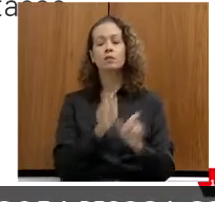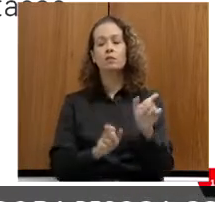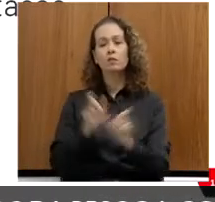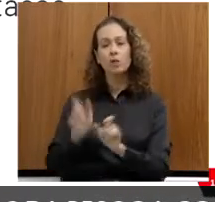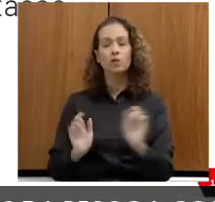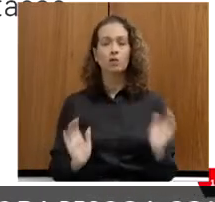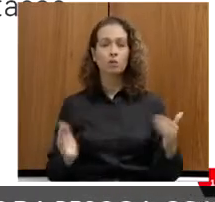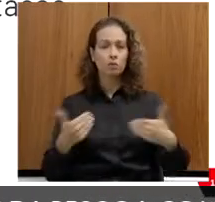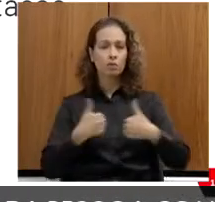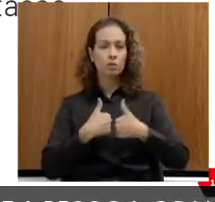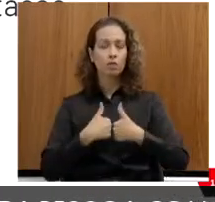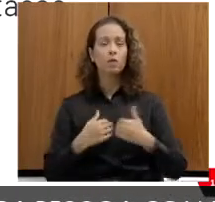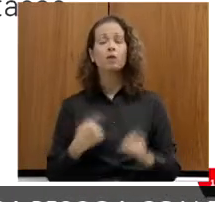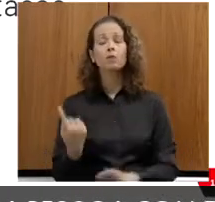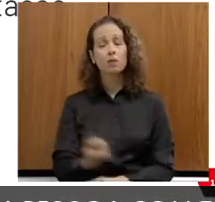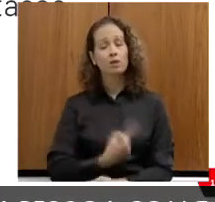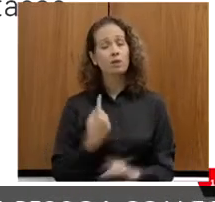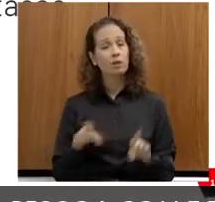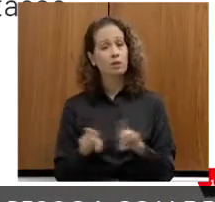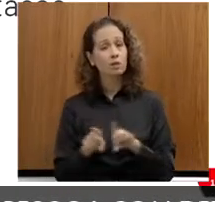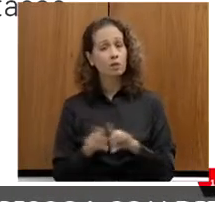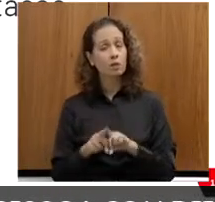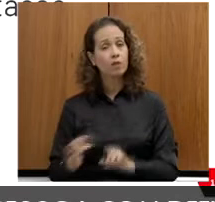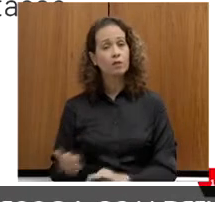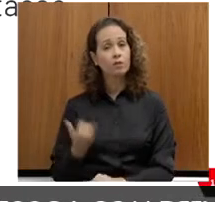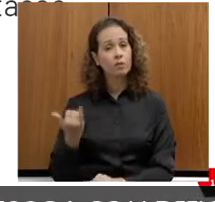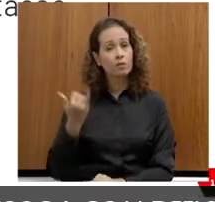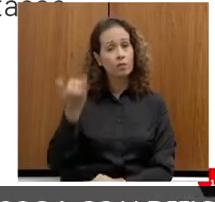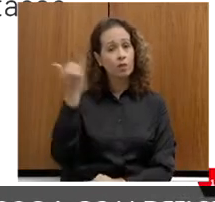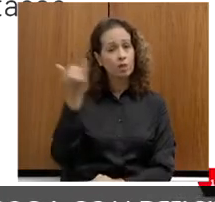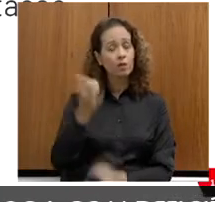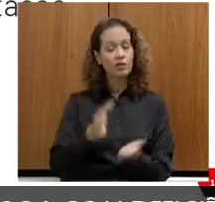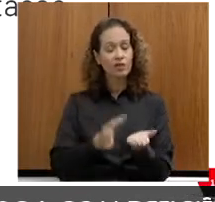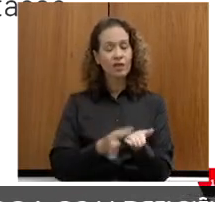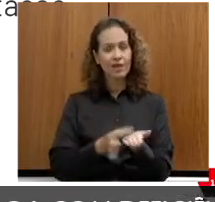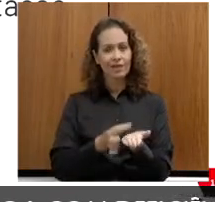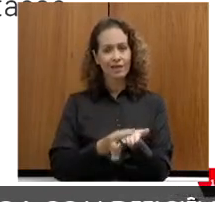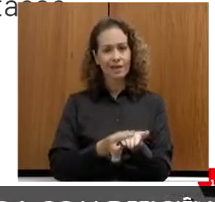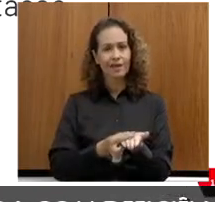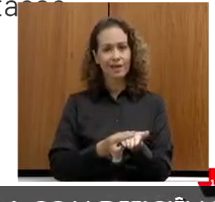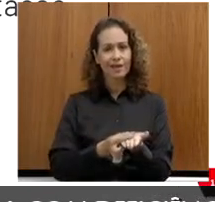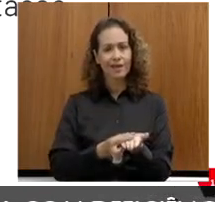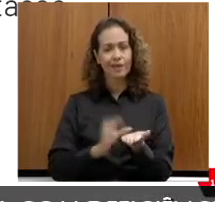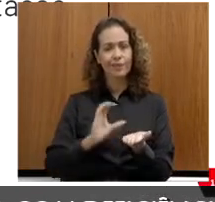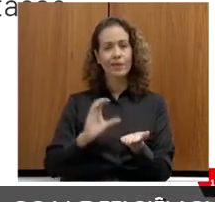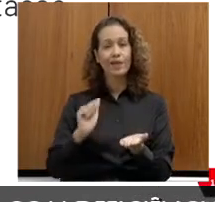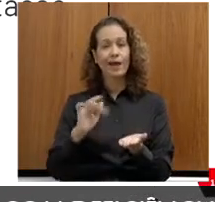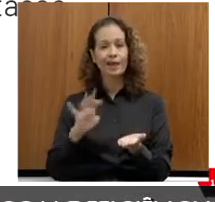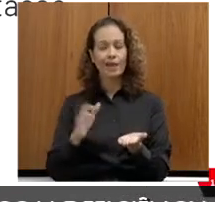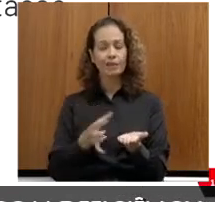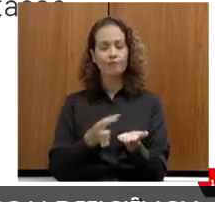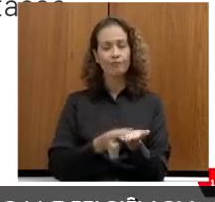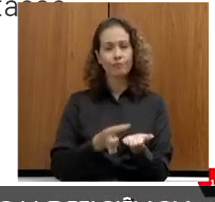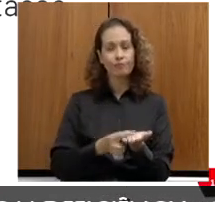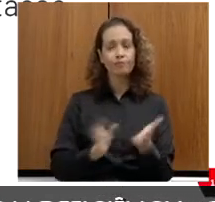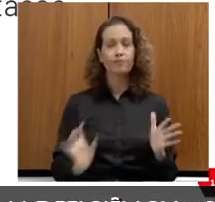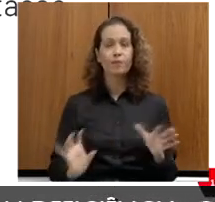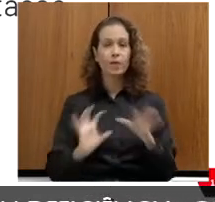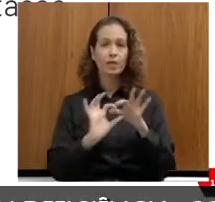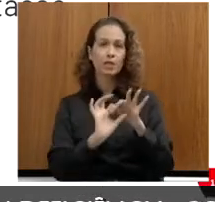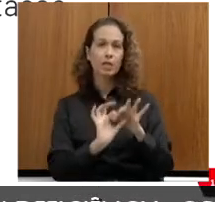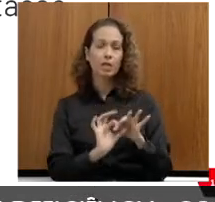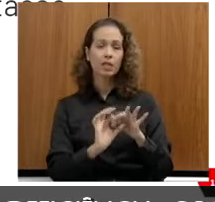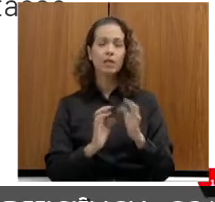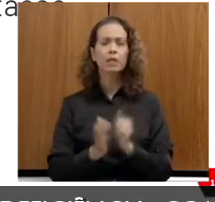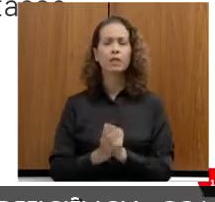autista, e para nós também é muito importante essa carteira. Essa é uma parceria com a CEPLAG, através